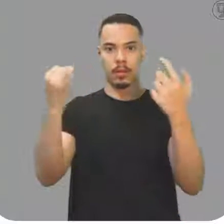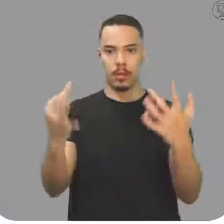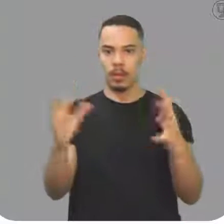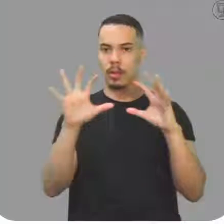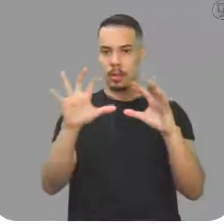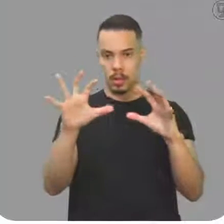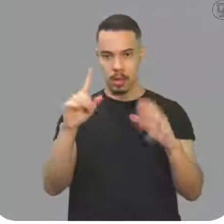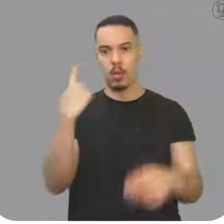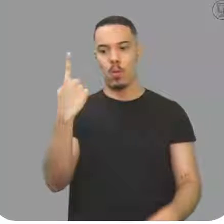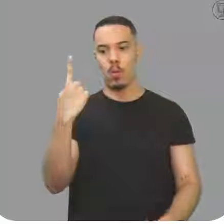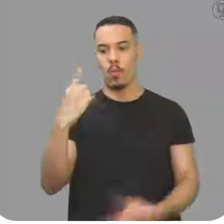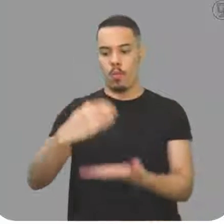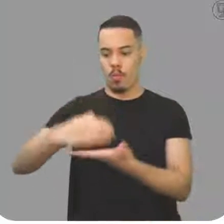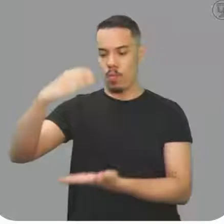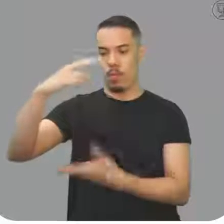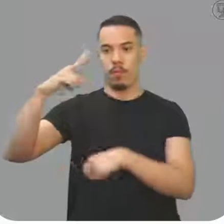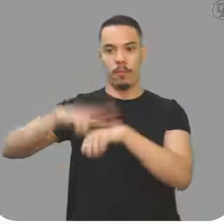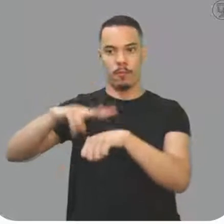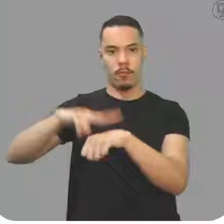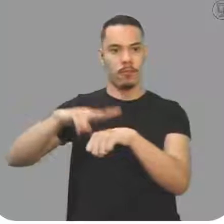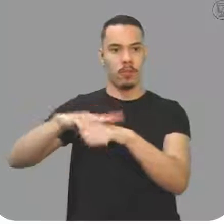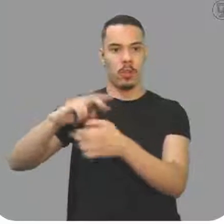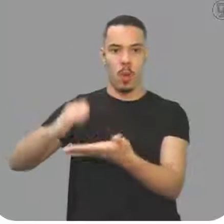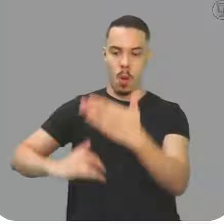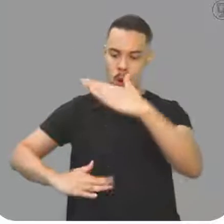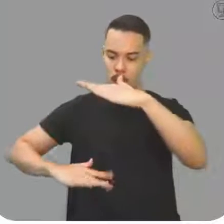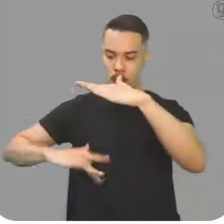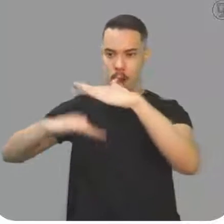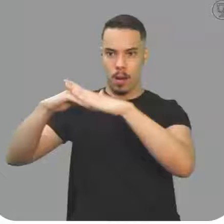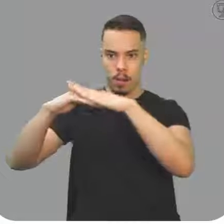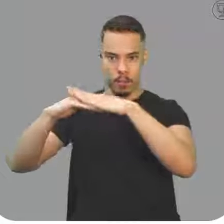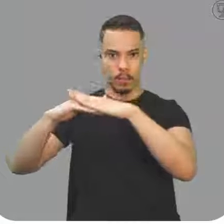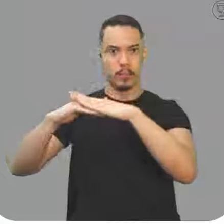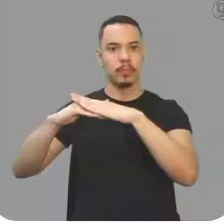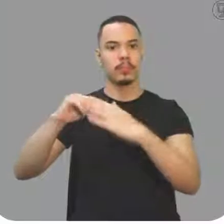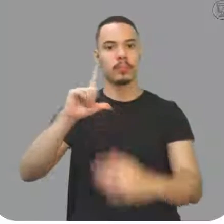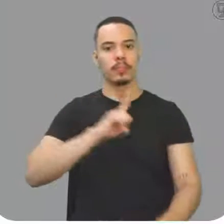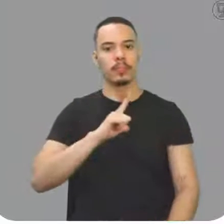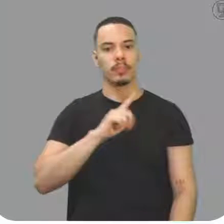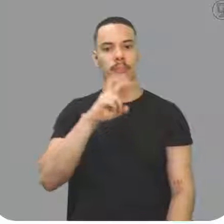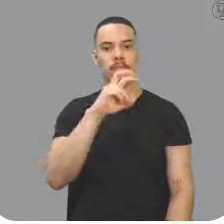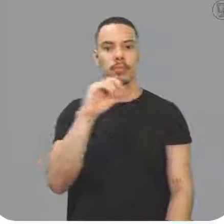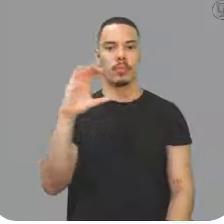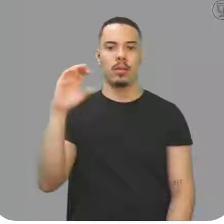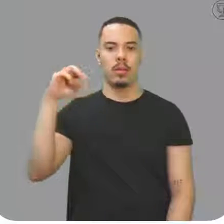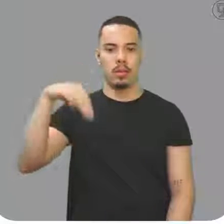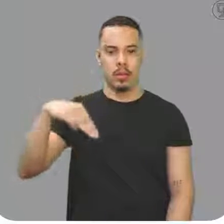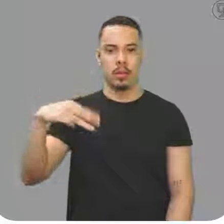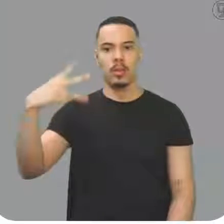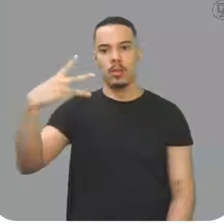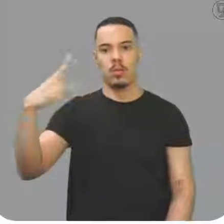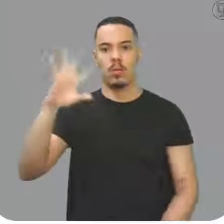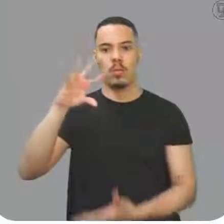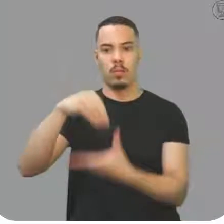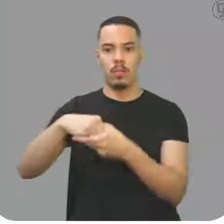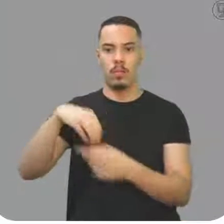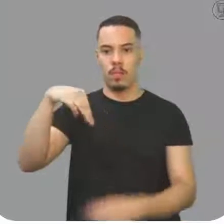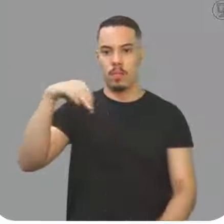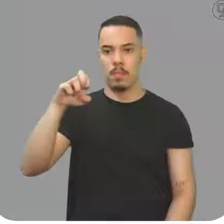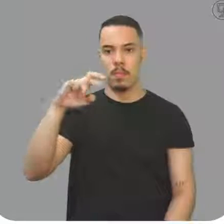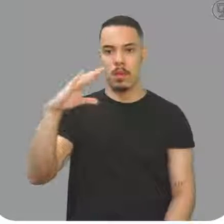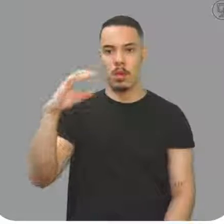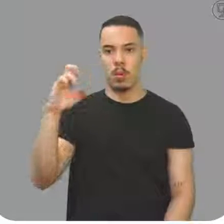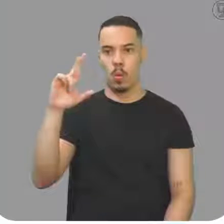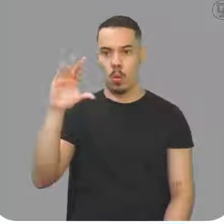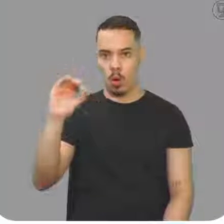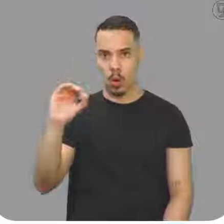frasco de vidro está totalmente cheio com 500 centímetros cúbicos de mercúrio. O frasco é